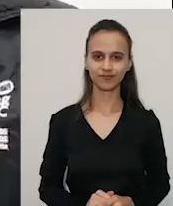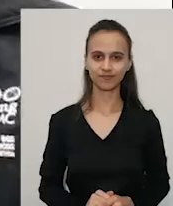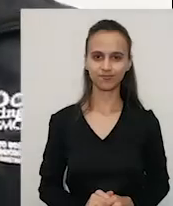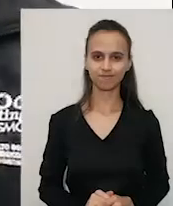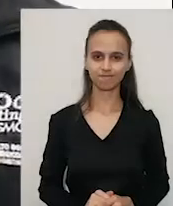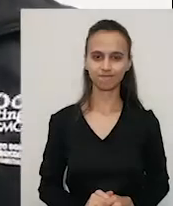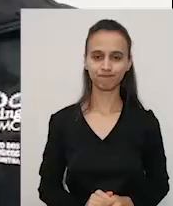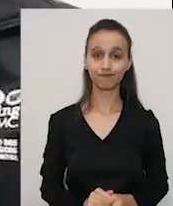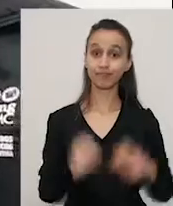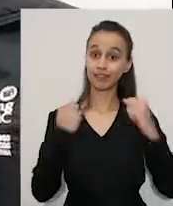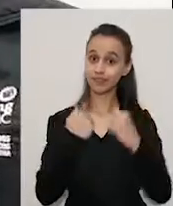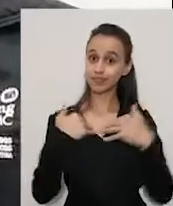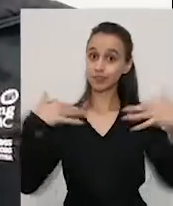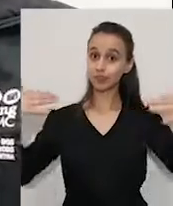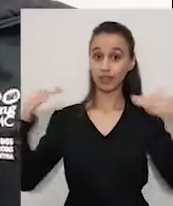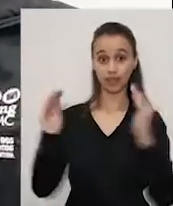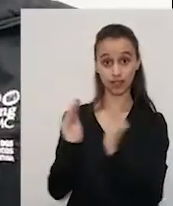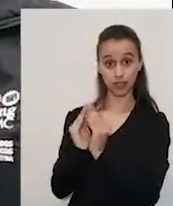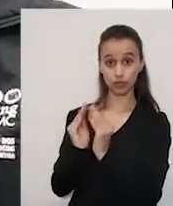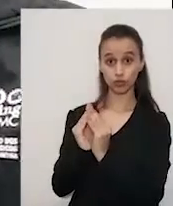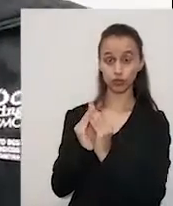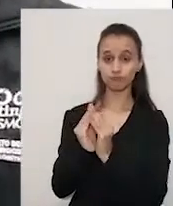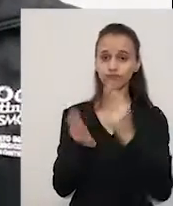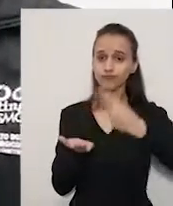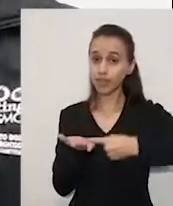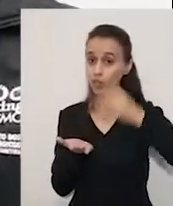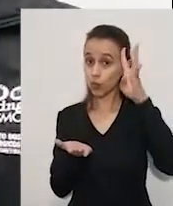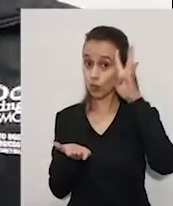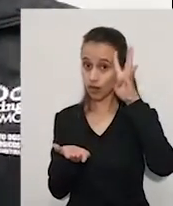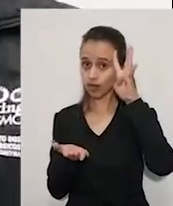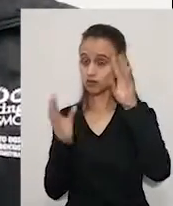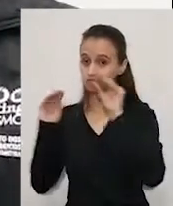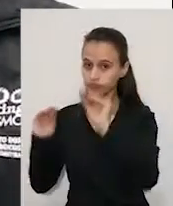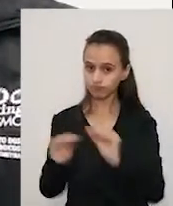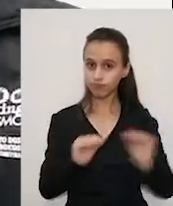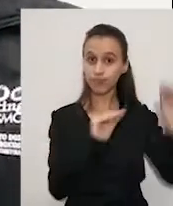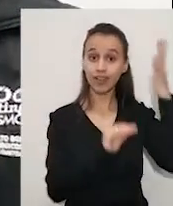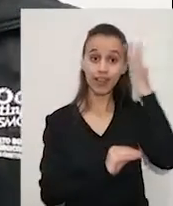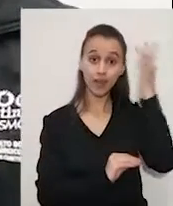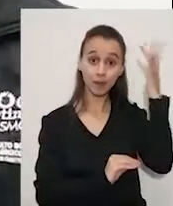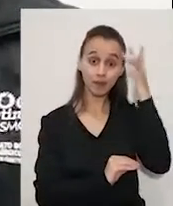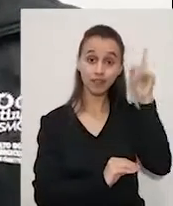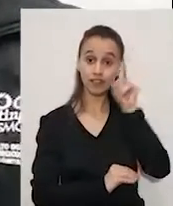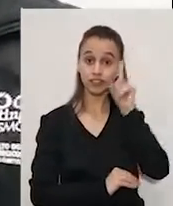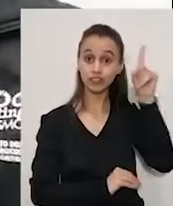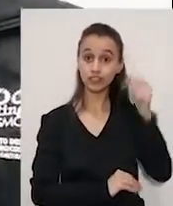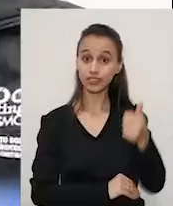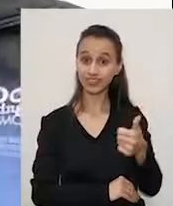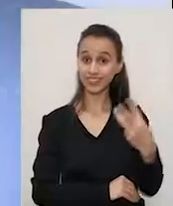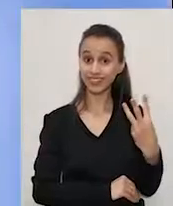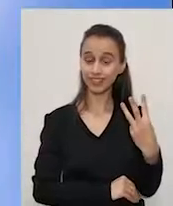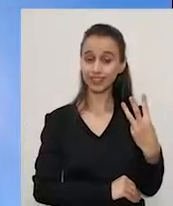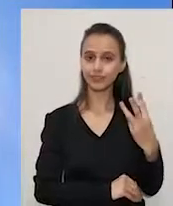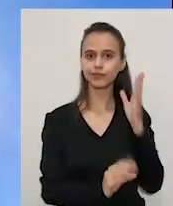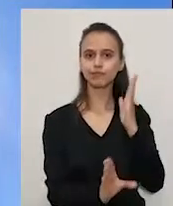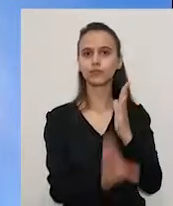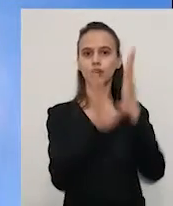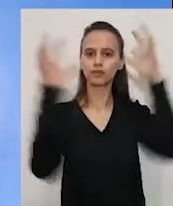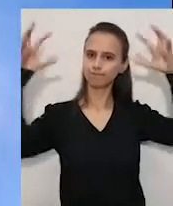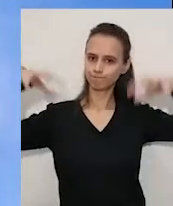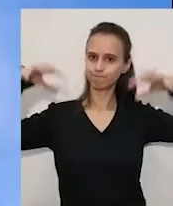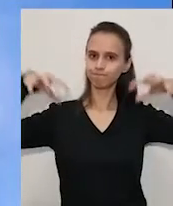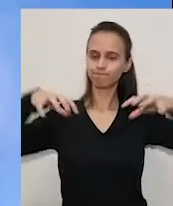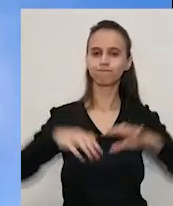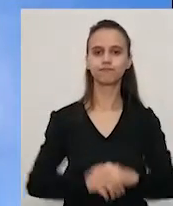E a Assembleia na Renault, marcada para esta quarta, foi transferida para amanhã, dia 13, por causa das chuvas. E o encaminhamento